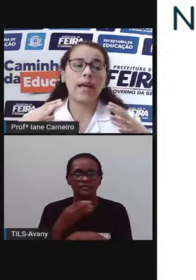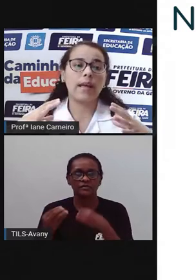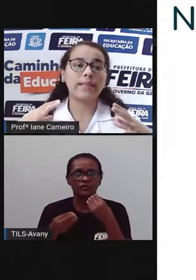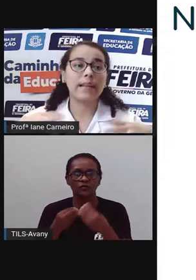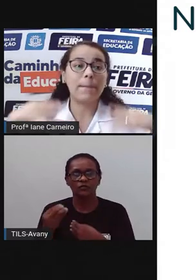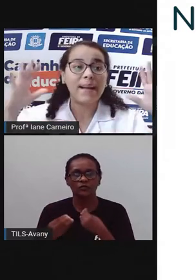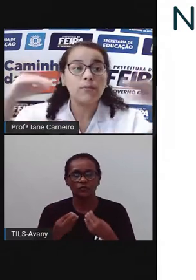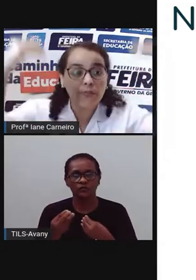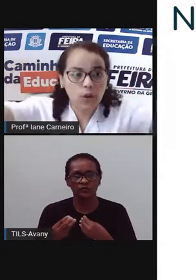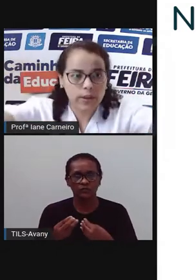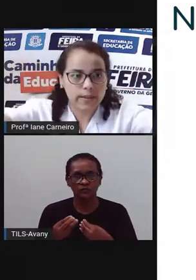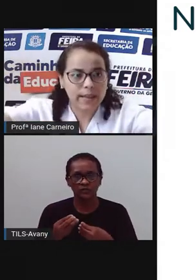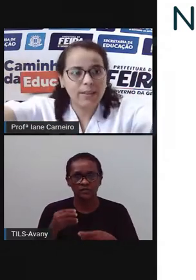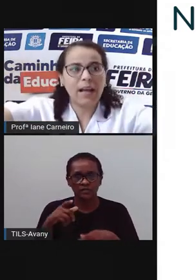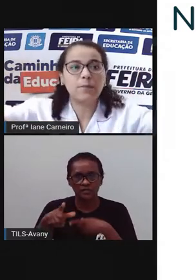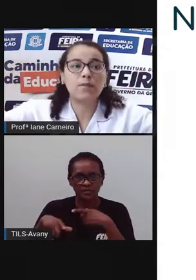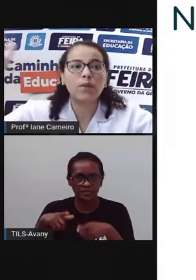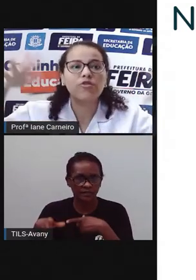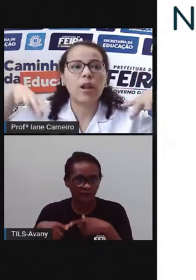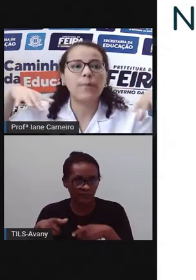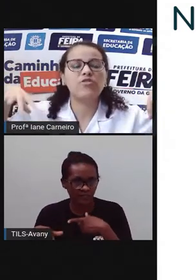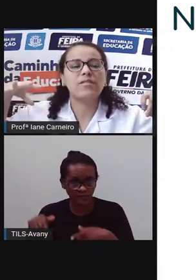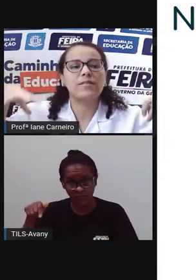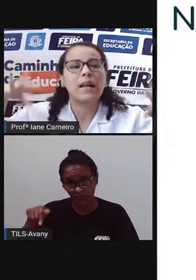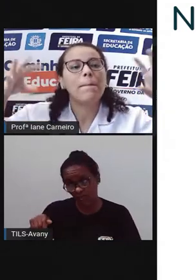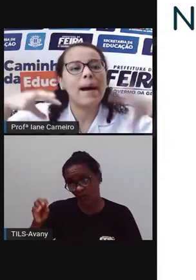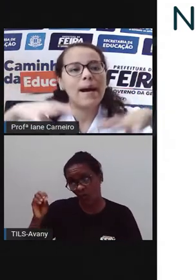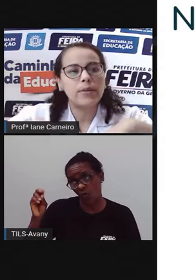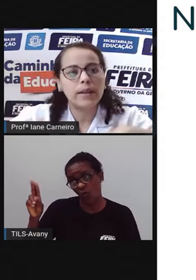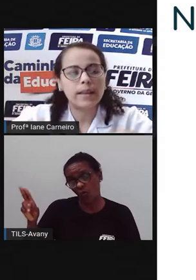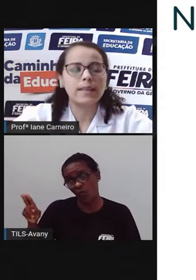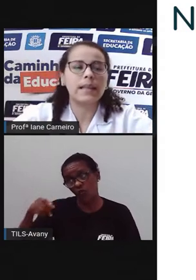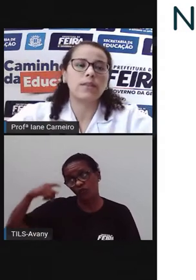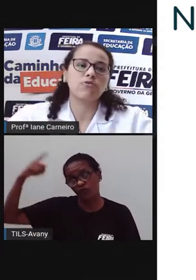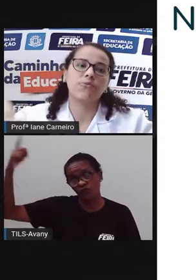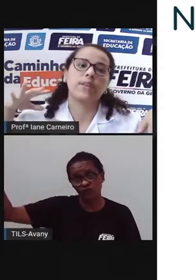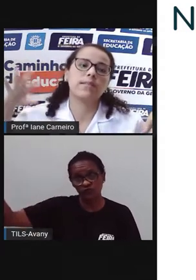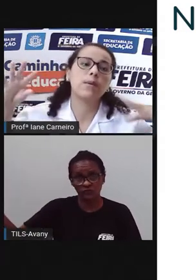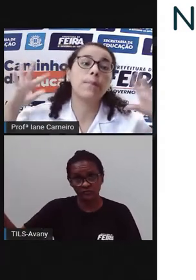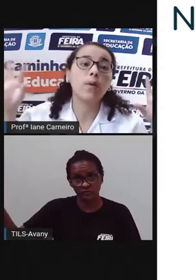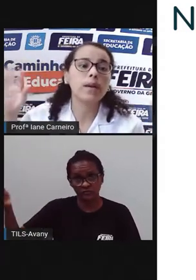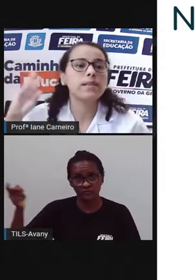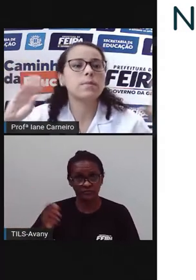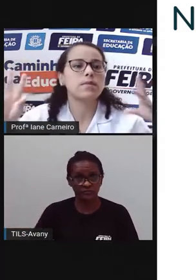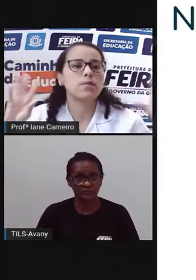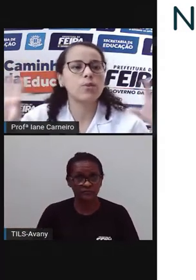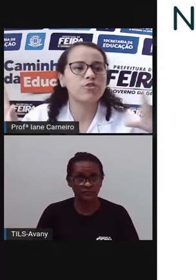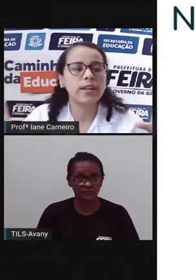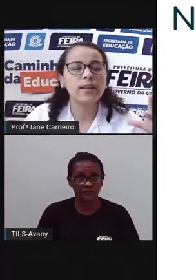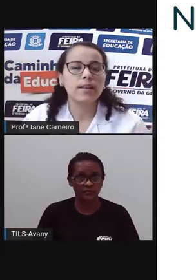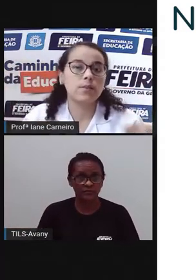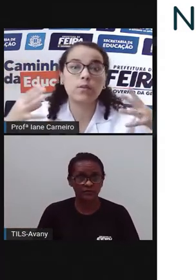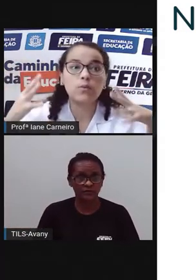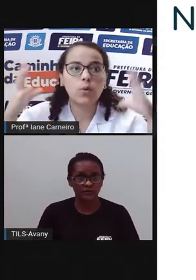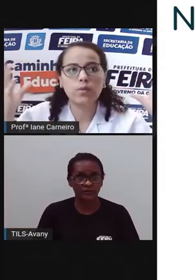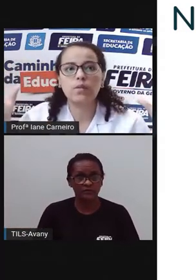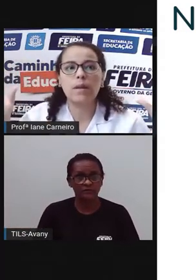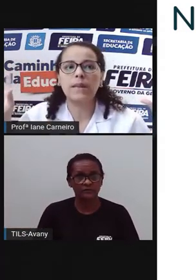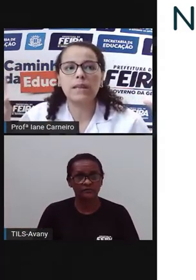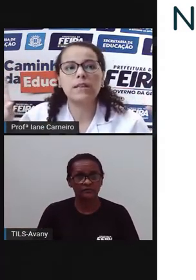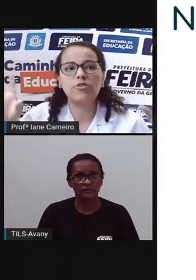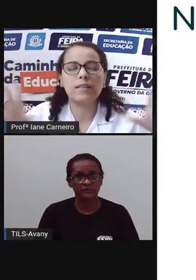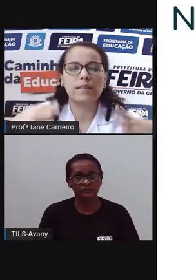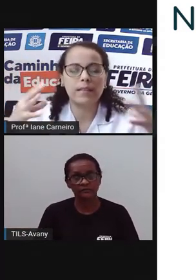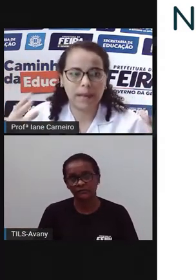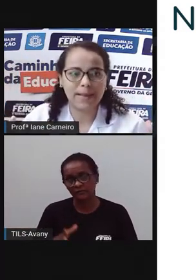trabalham fora, né? As pessoas geralmente trabalham aqui dentro de Feira. São poucas as pessoas, né? Não são todos